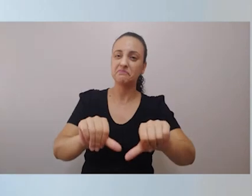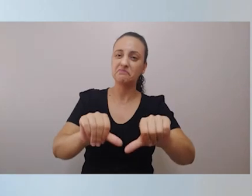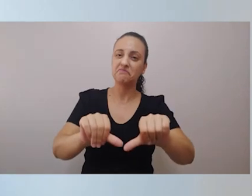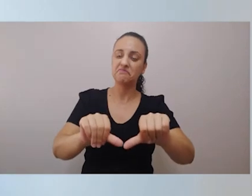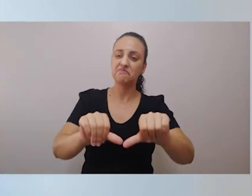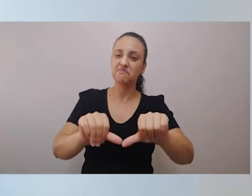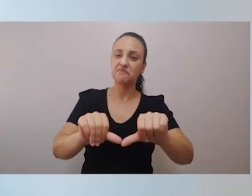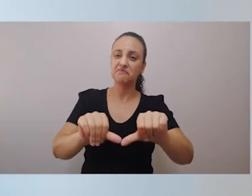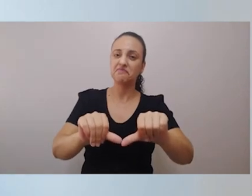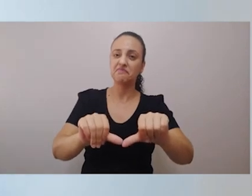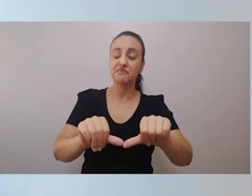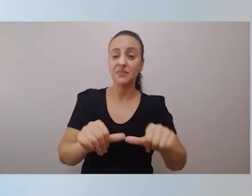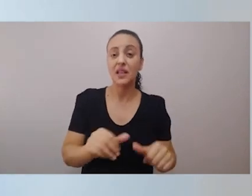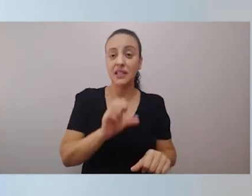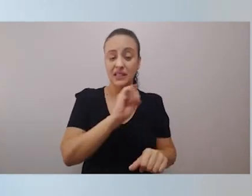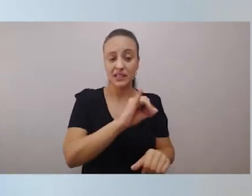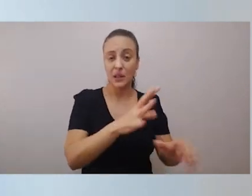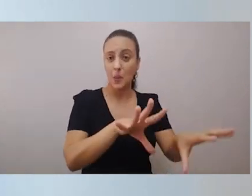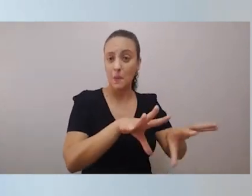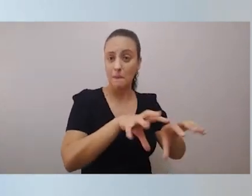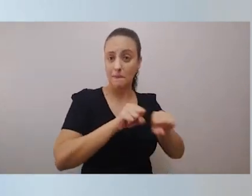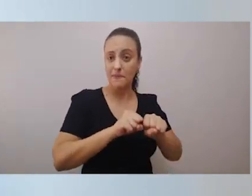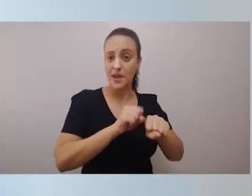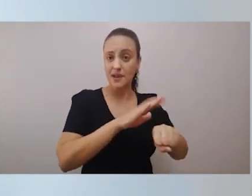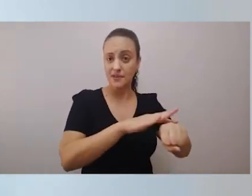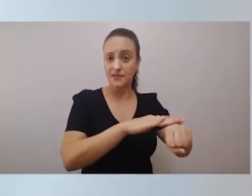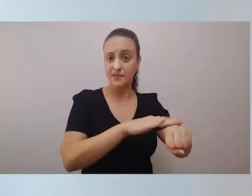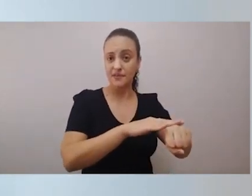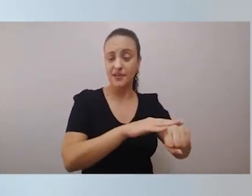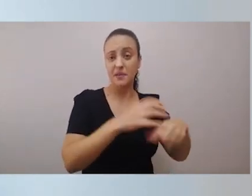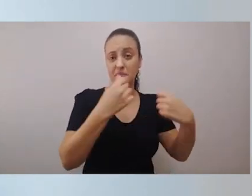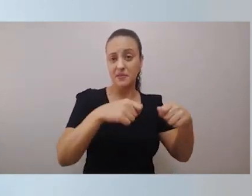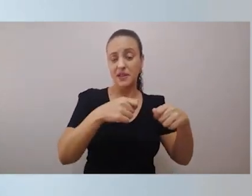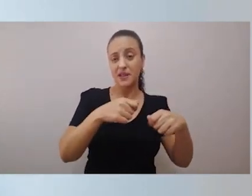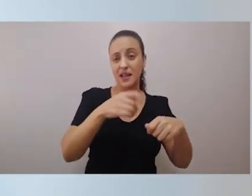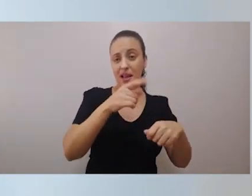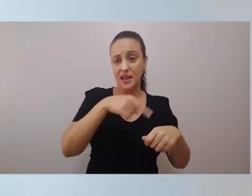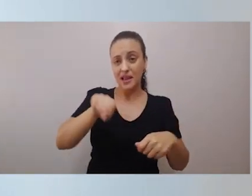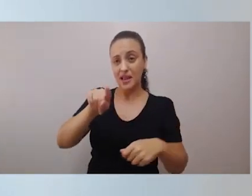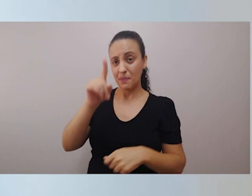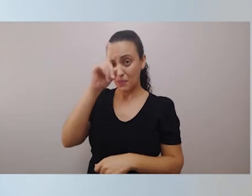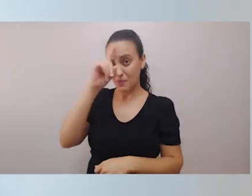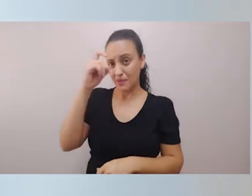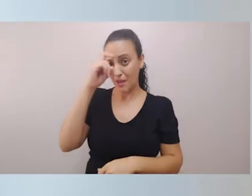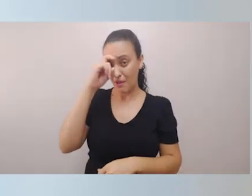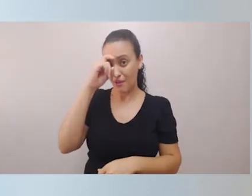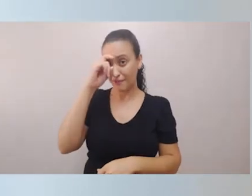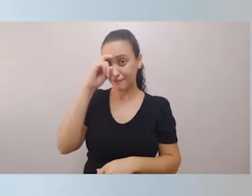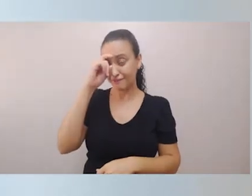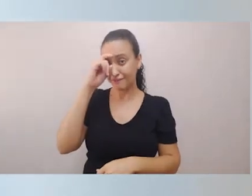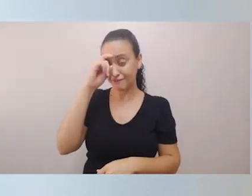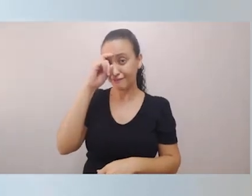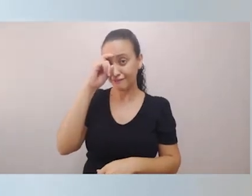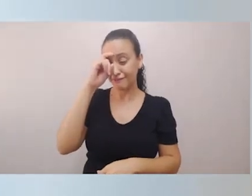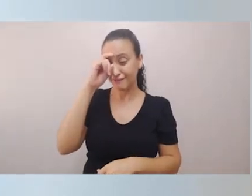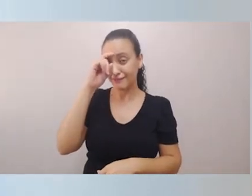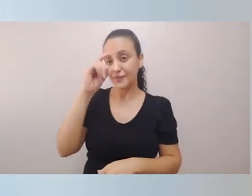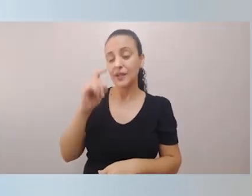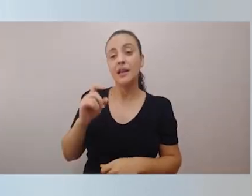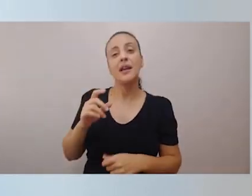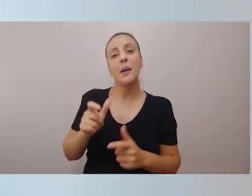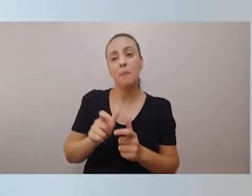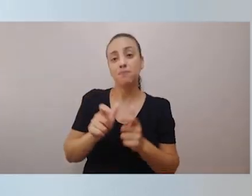doença dessa, a chance de precisar ser enviada ao hospital público e ser tratada no nosso sistema público de saúde